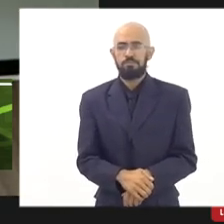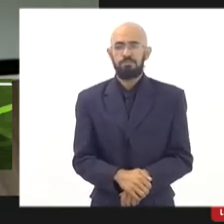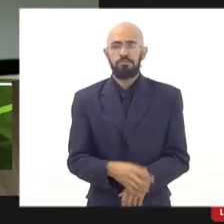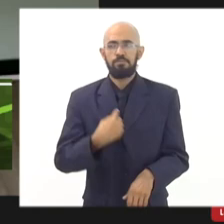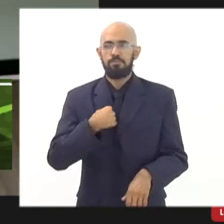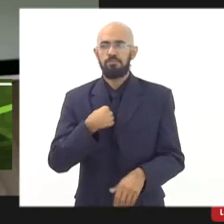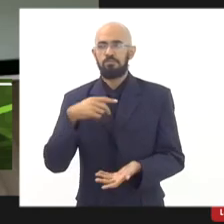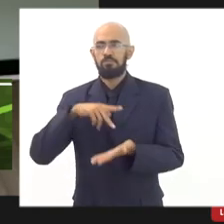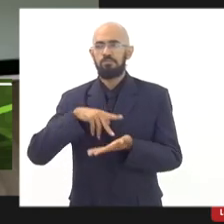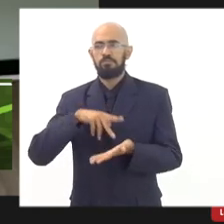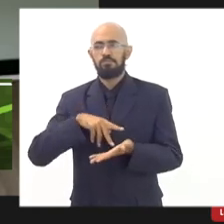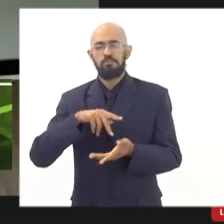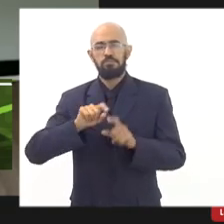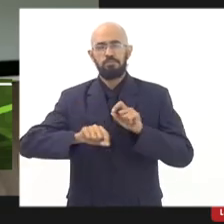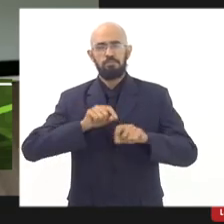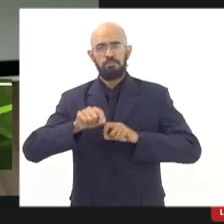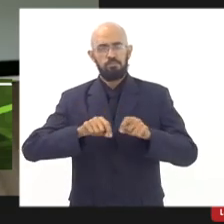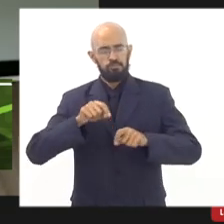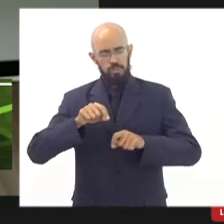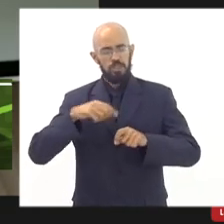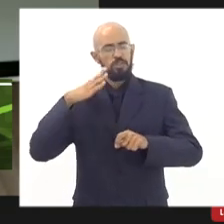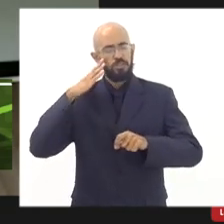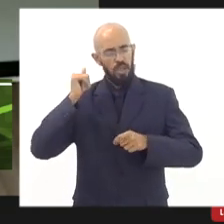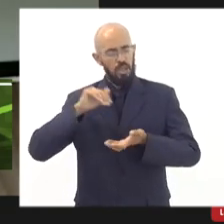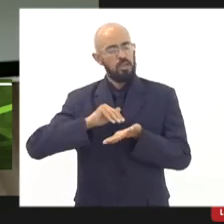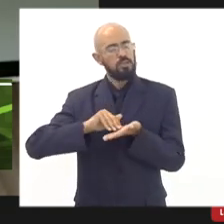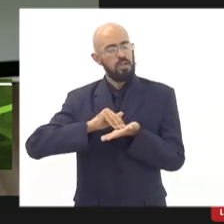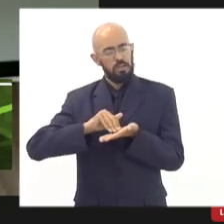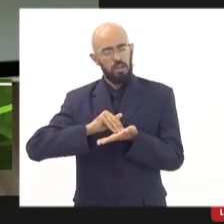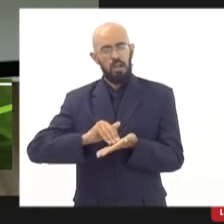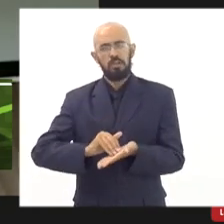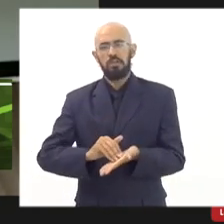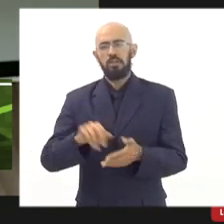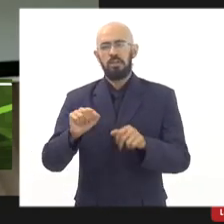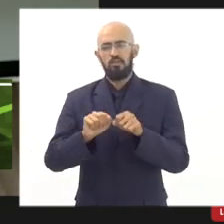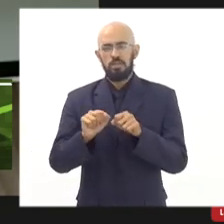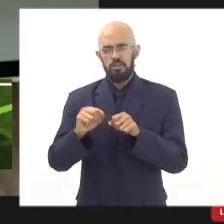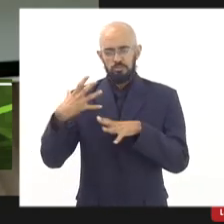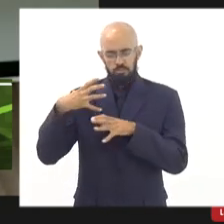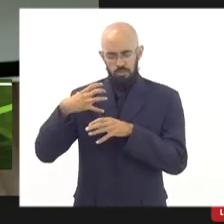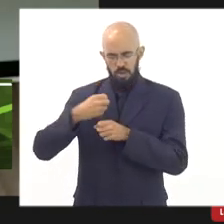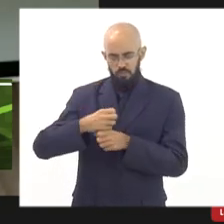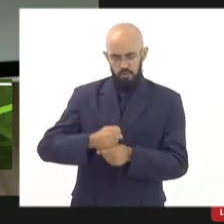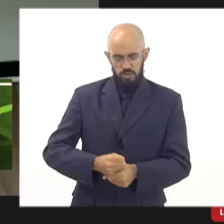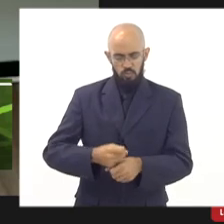Realmente, a Secretaria está fazendo uma revisão de